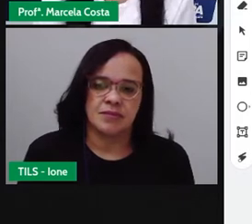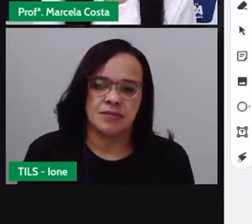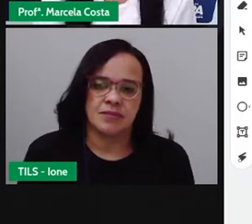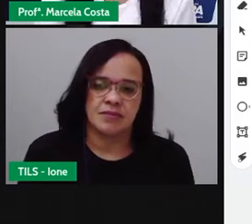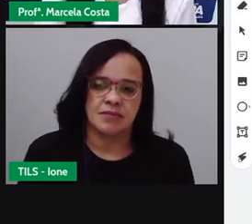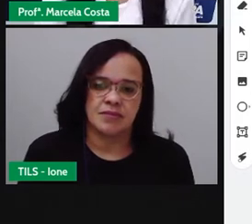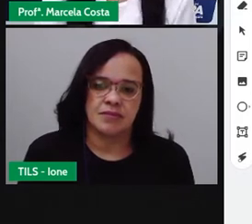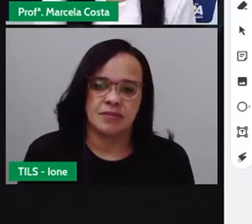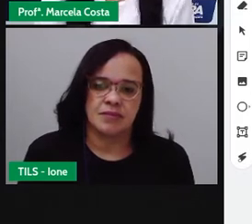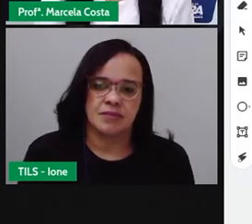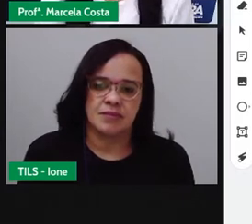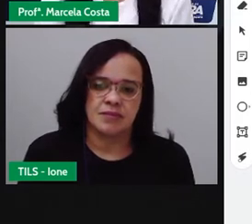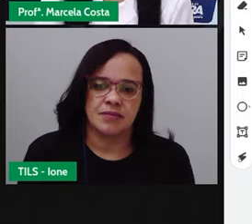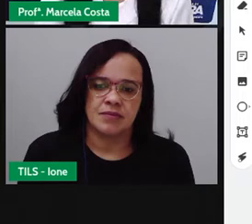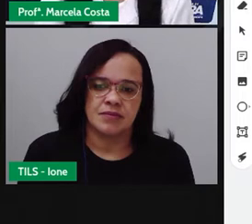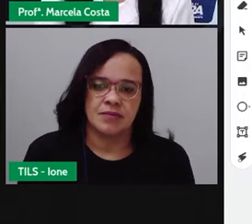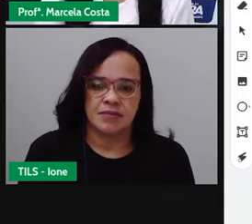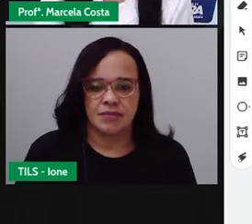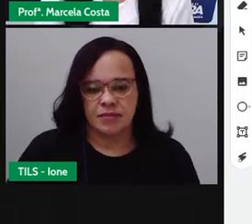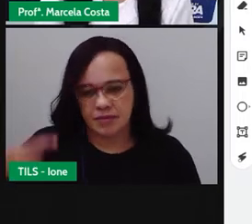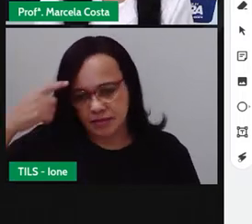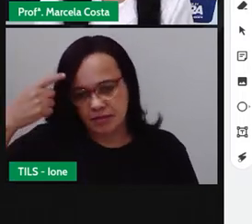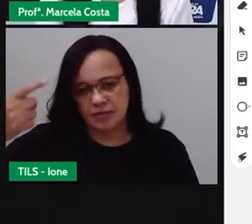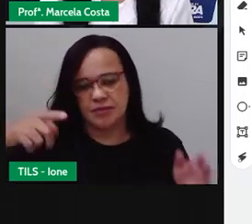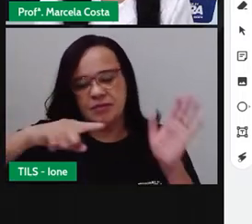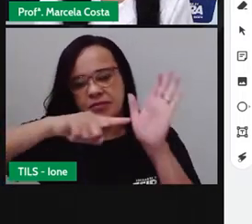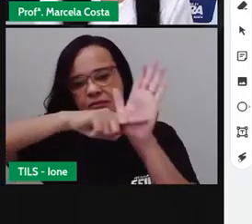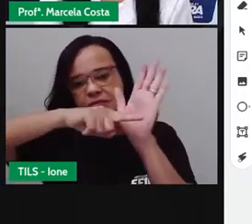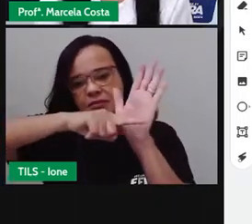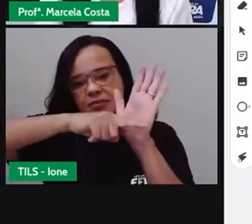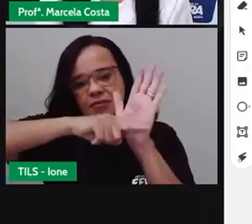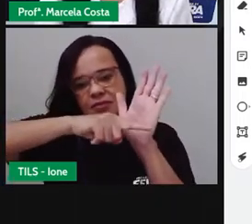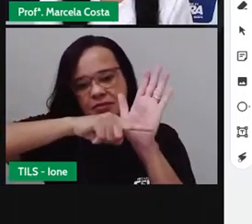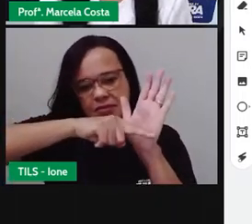vou colocar aqui o sinal da subtração, olha,